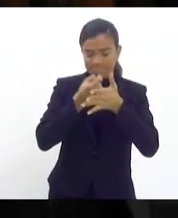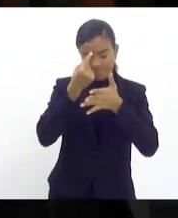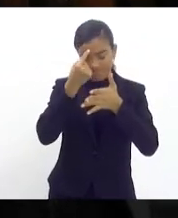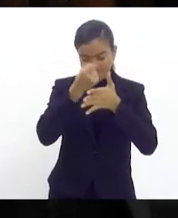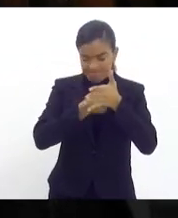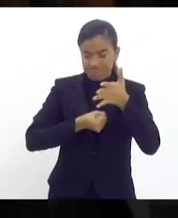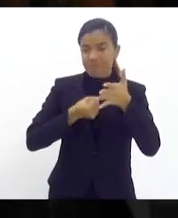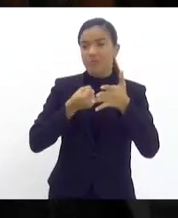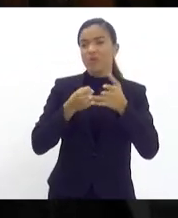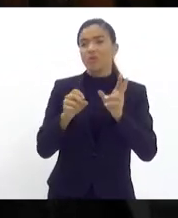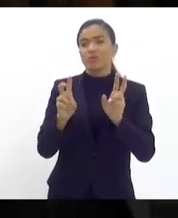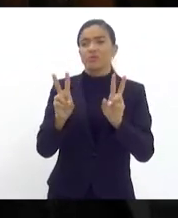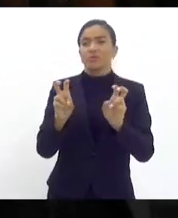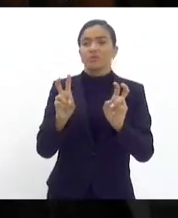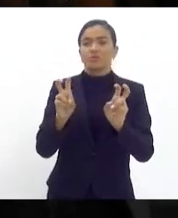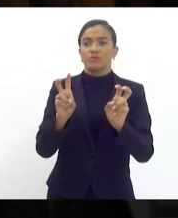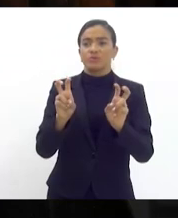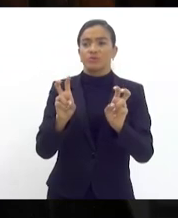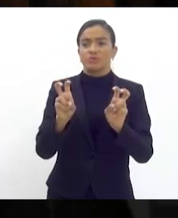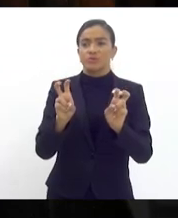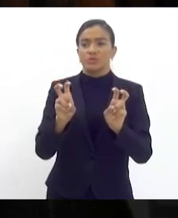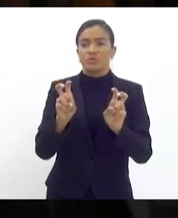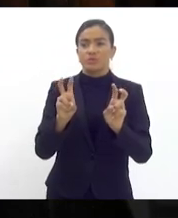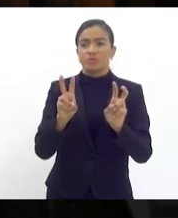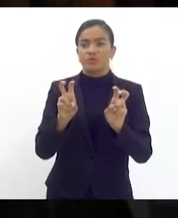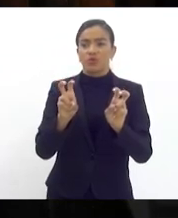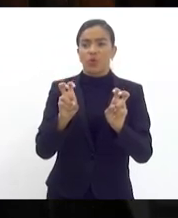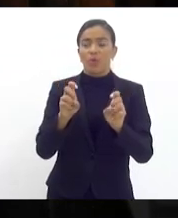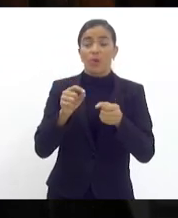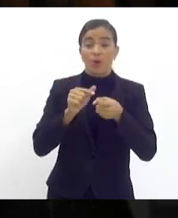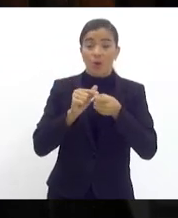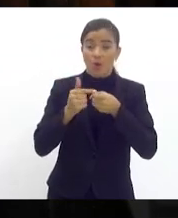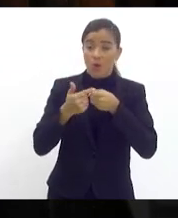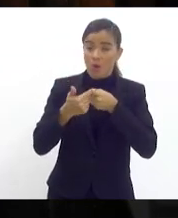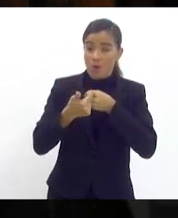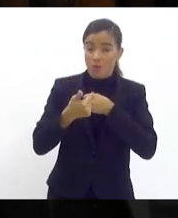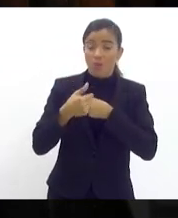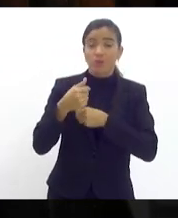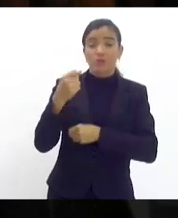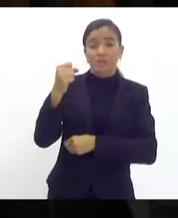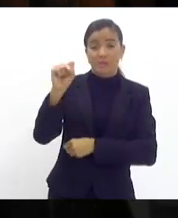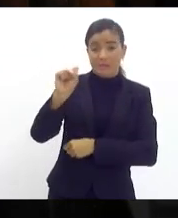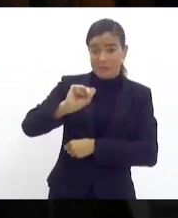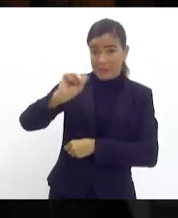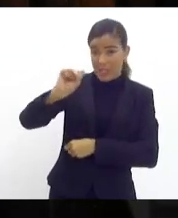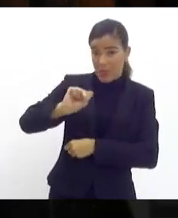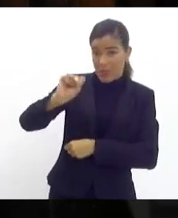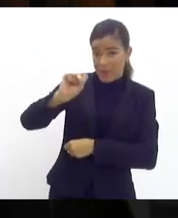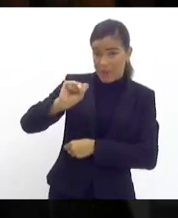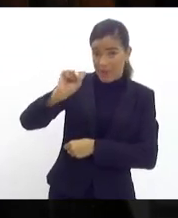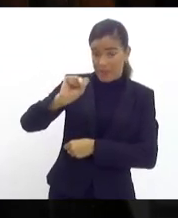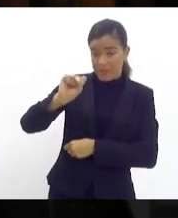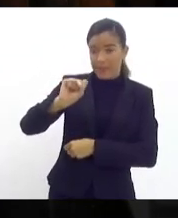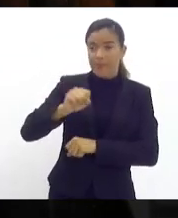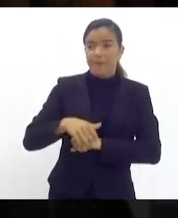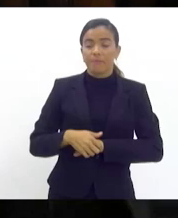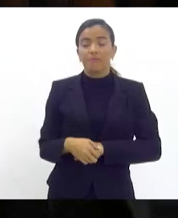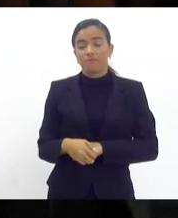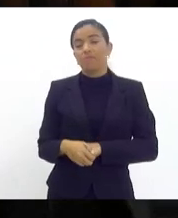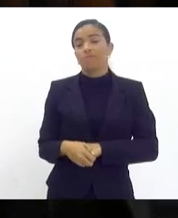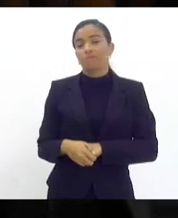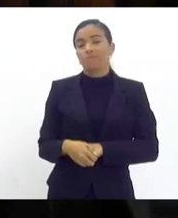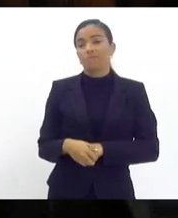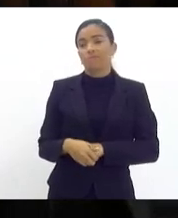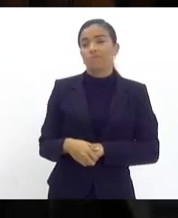sobretudo em relação ao município de Seropédica há uma